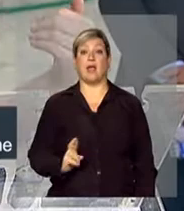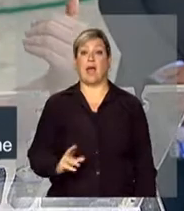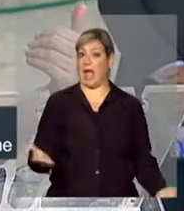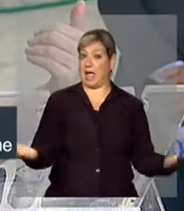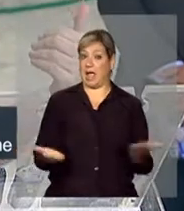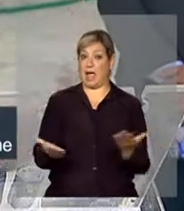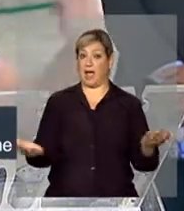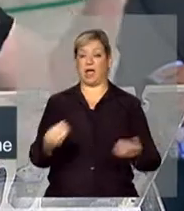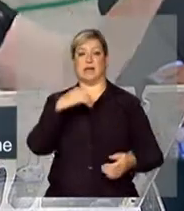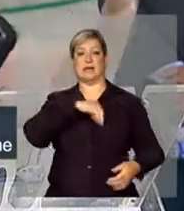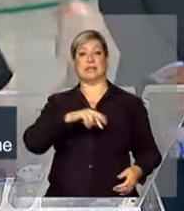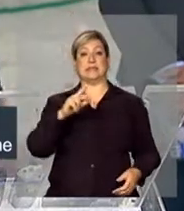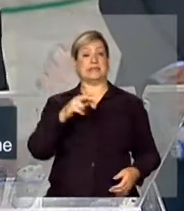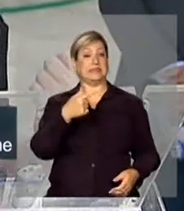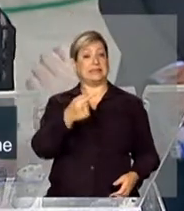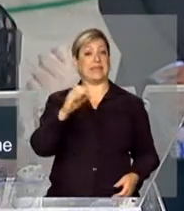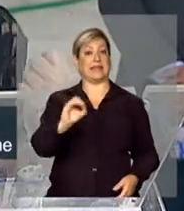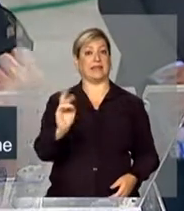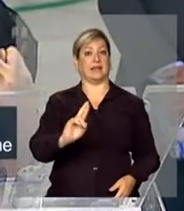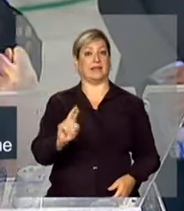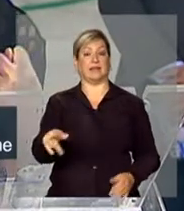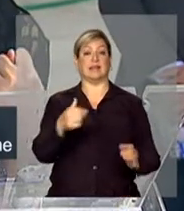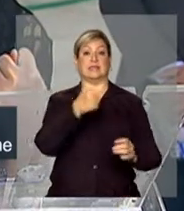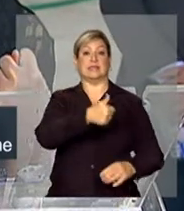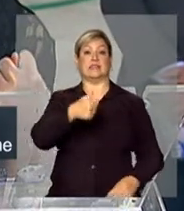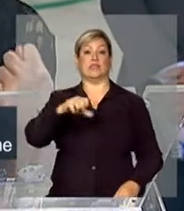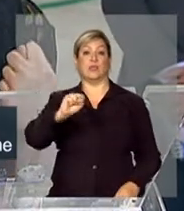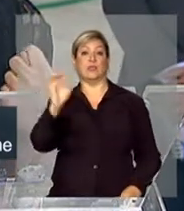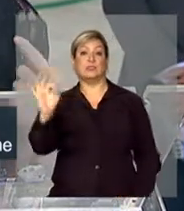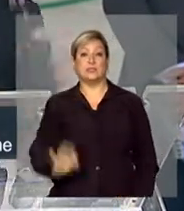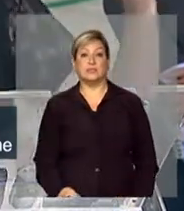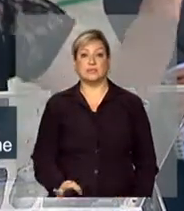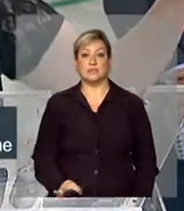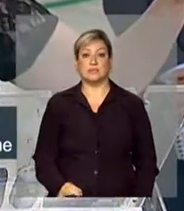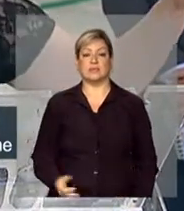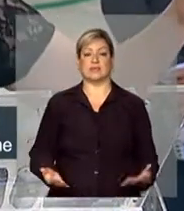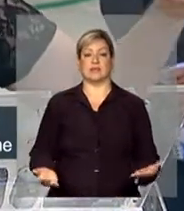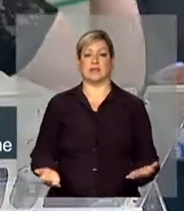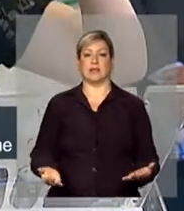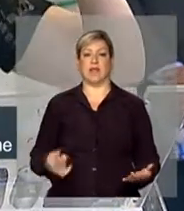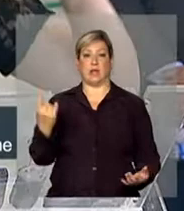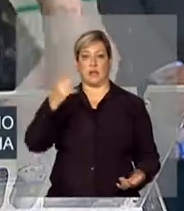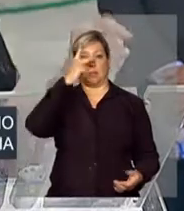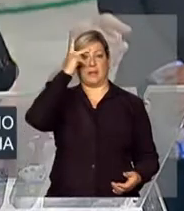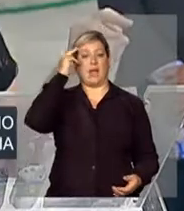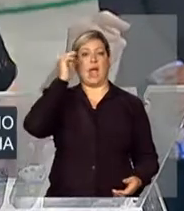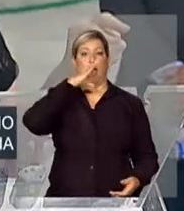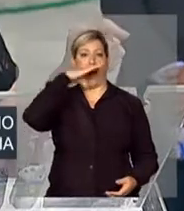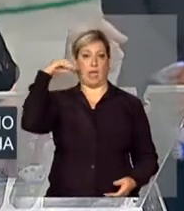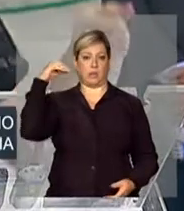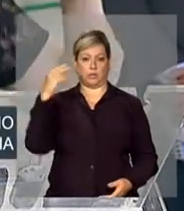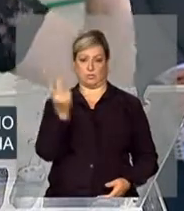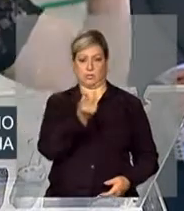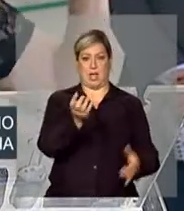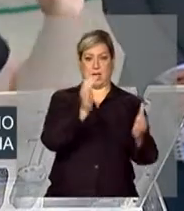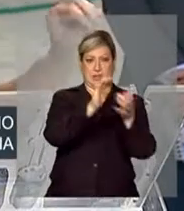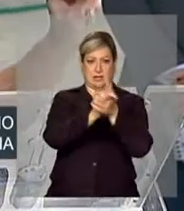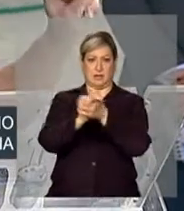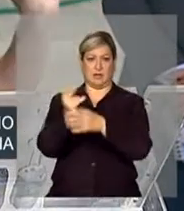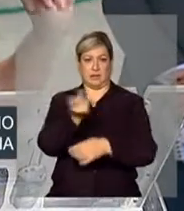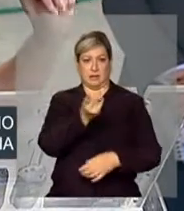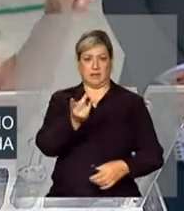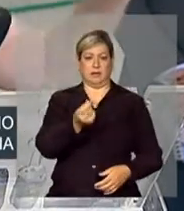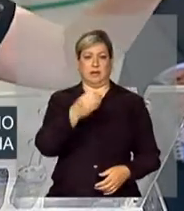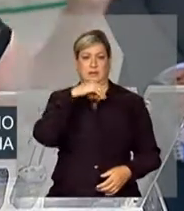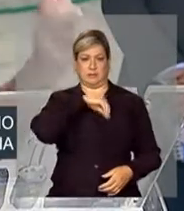agora está recebendo R 70,00. Isso é um reajuste de 118%, certo? Os adultos, um casal de adultos, recebia